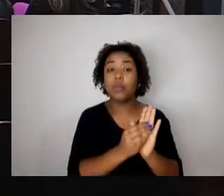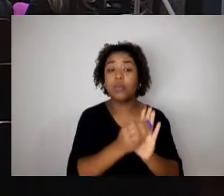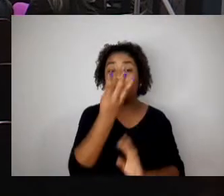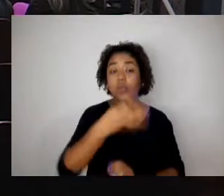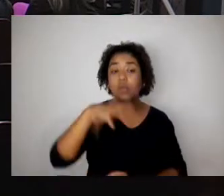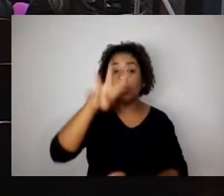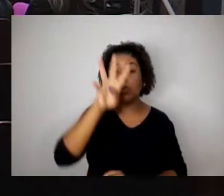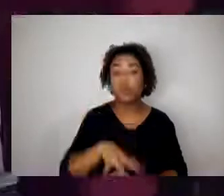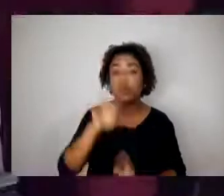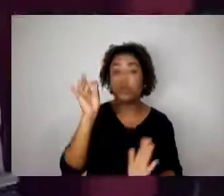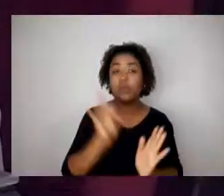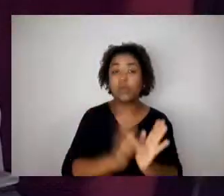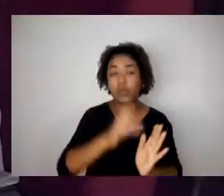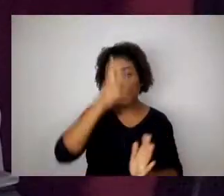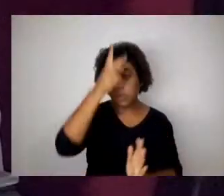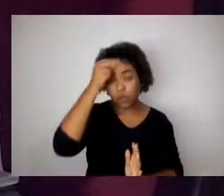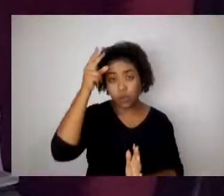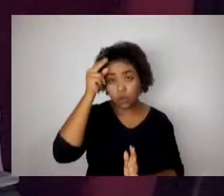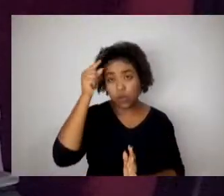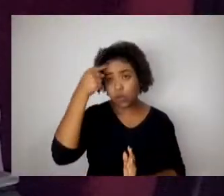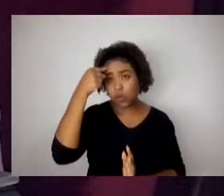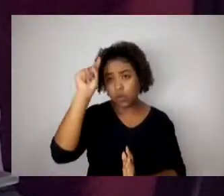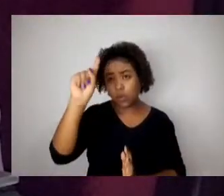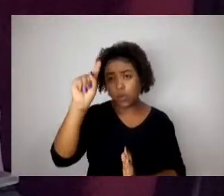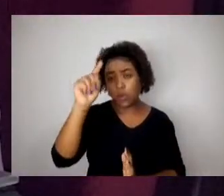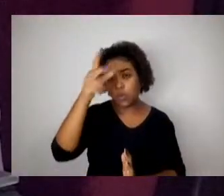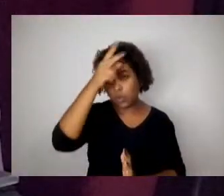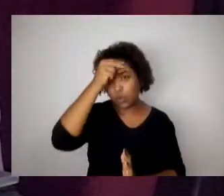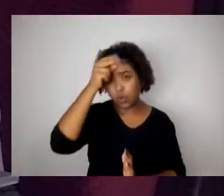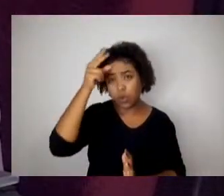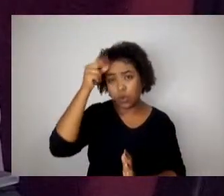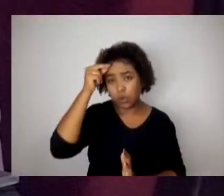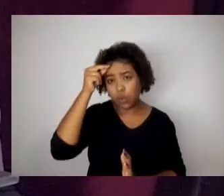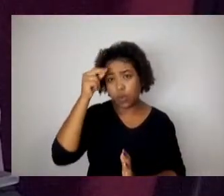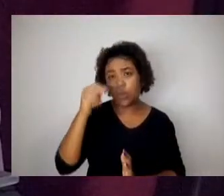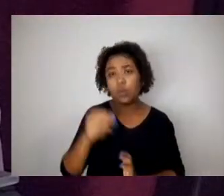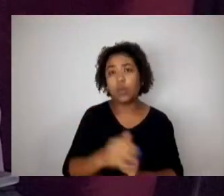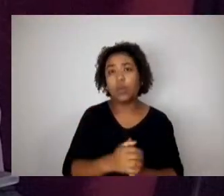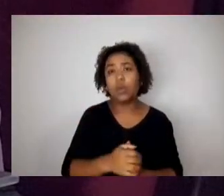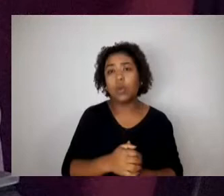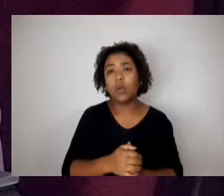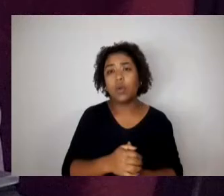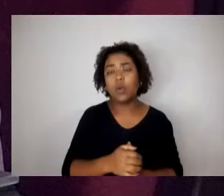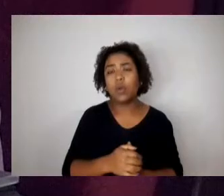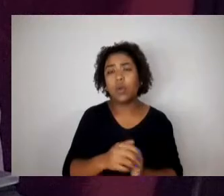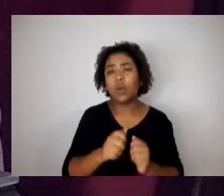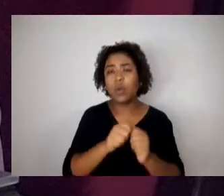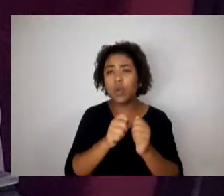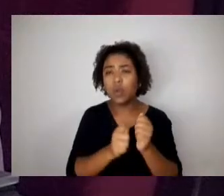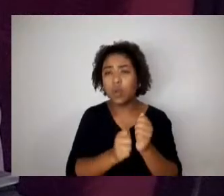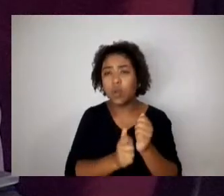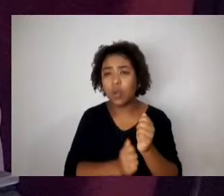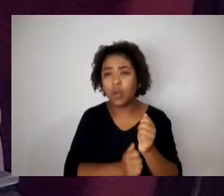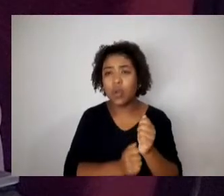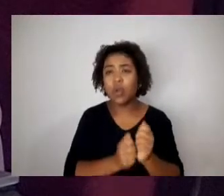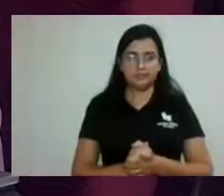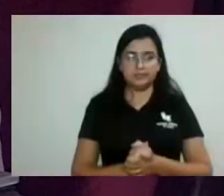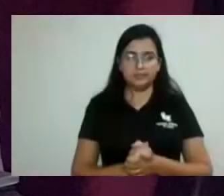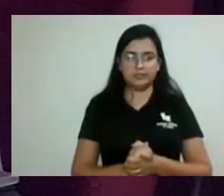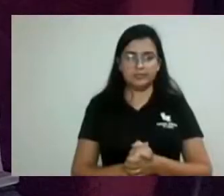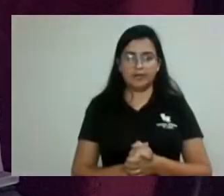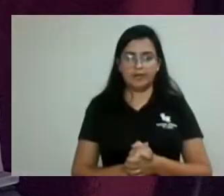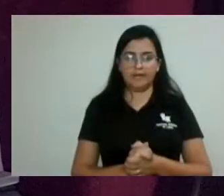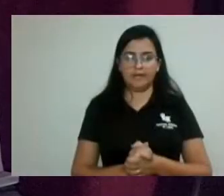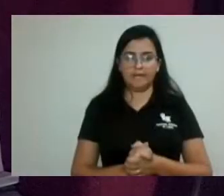municipal do texto dos homens e da outras providências do projeto de lei do vereador 140-2022,